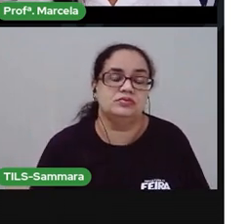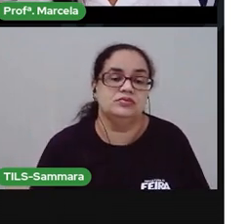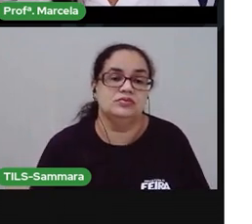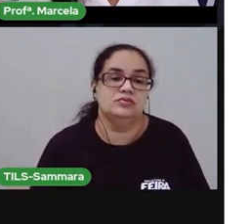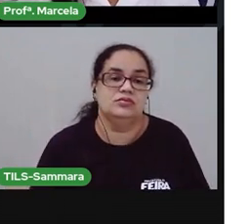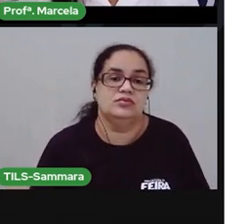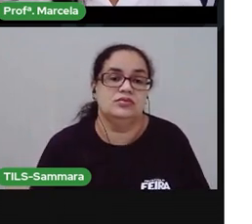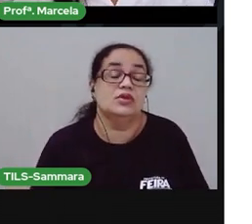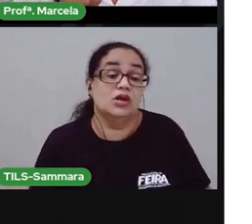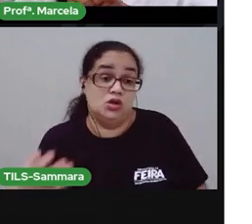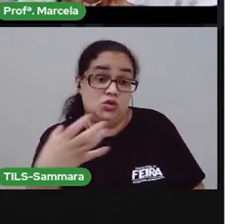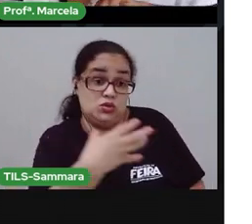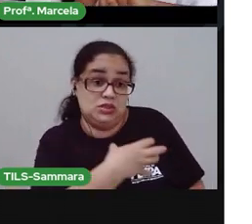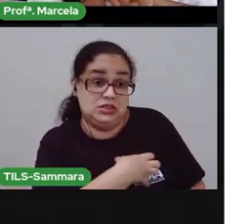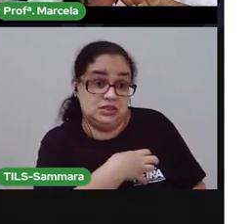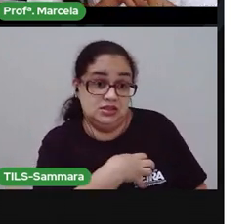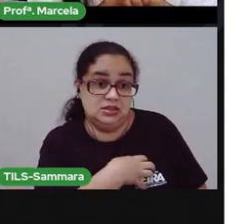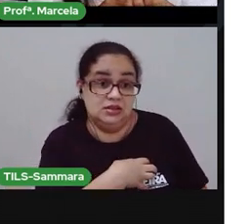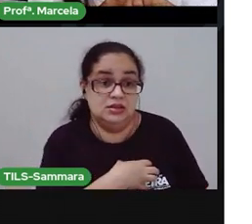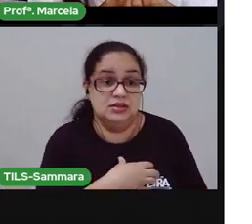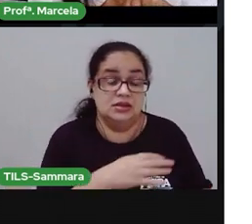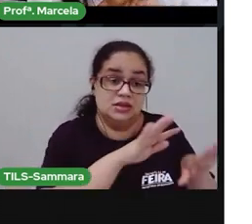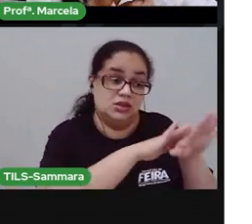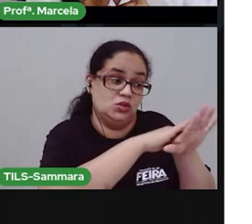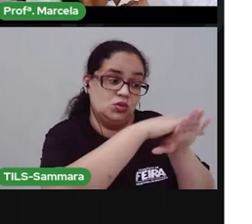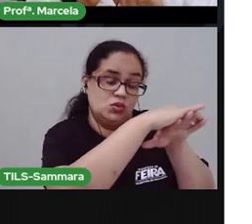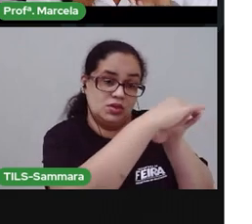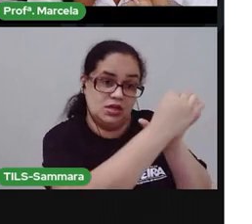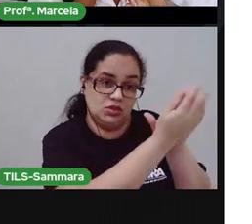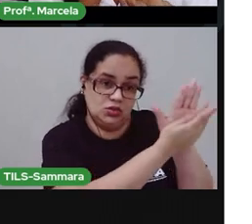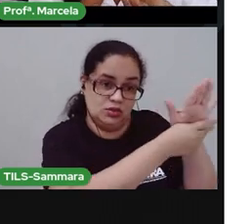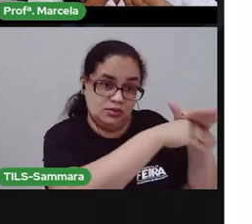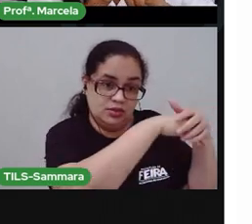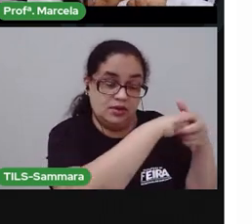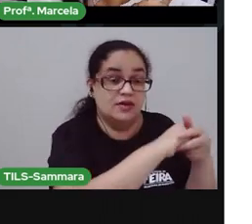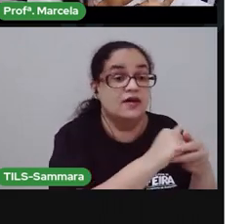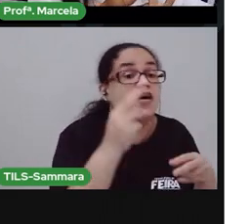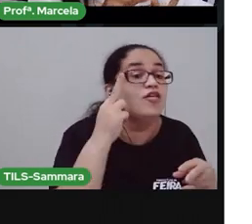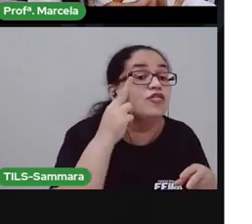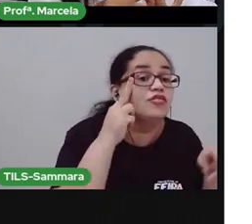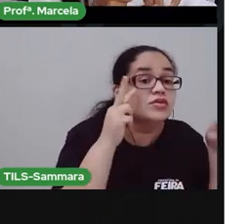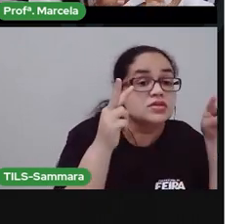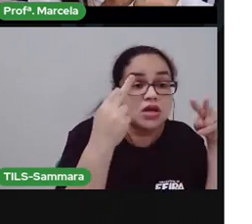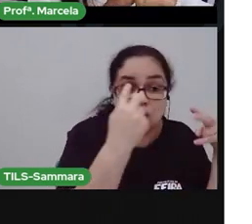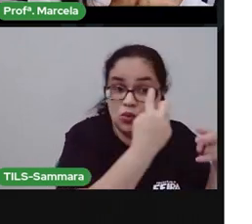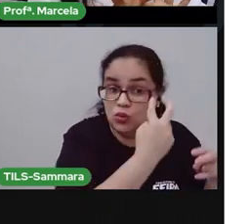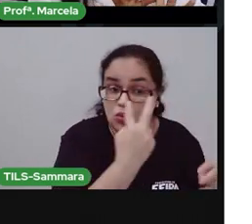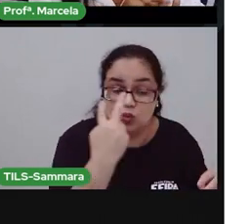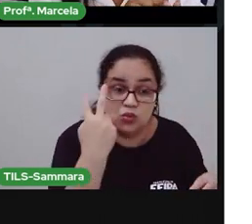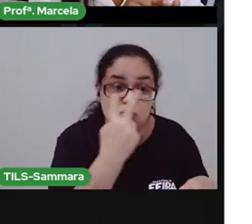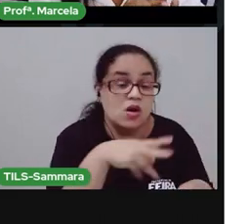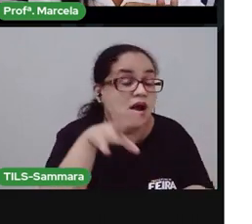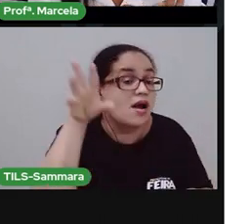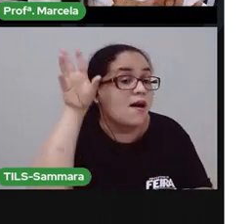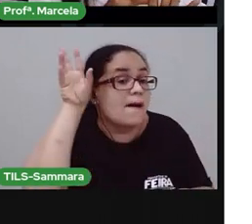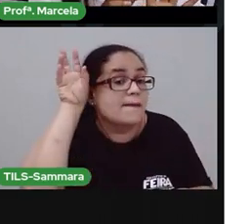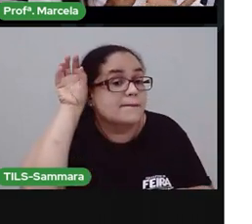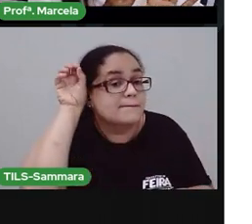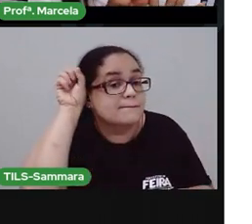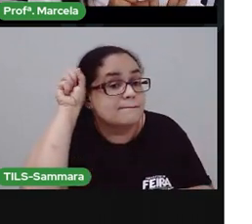Os sentidos são tato, visão, audição,